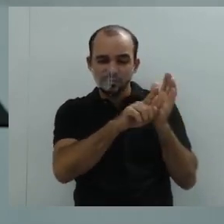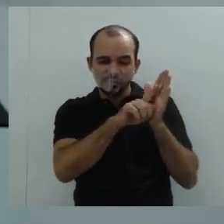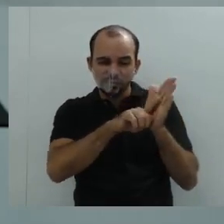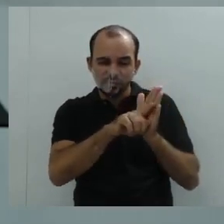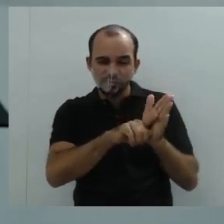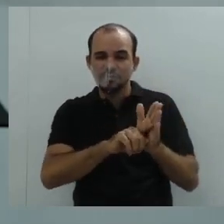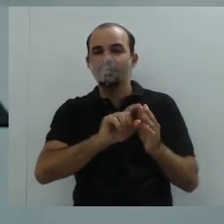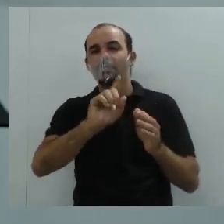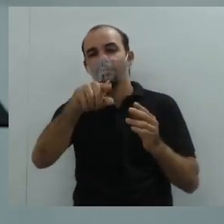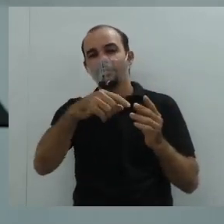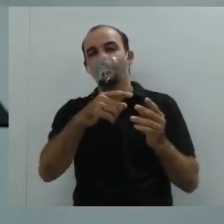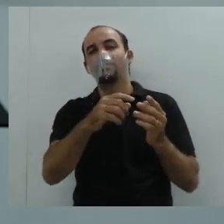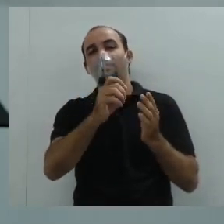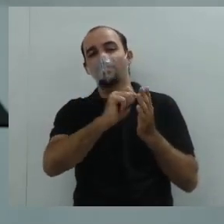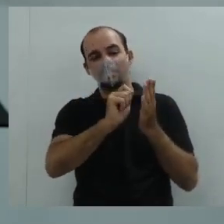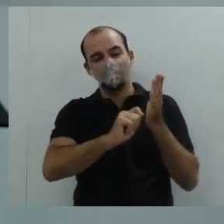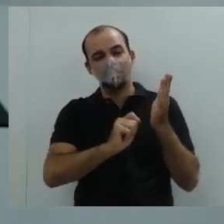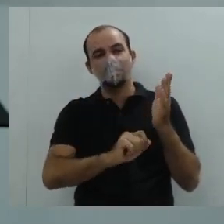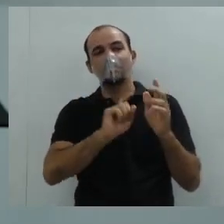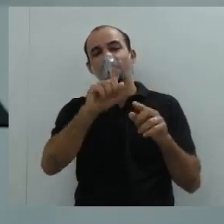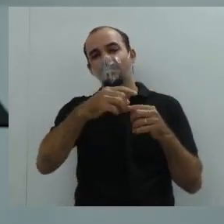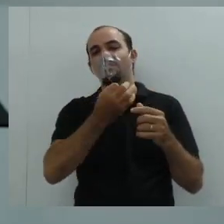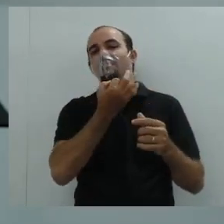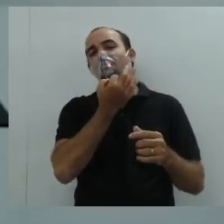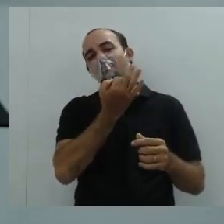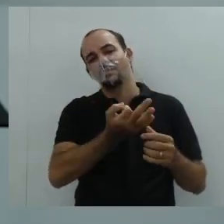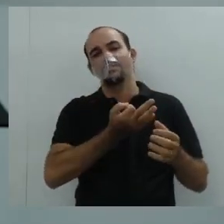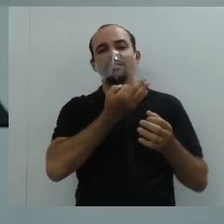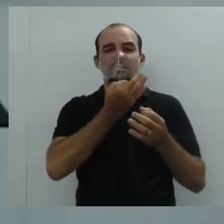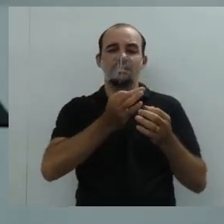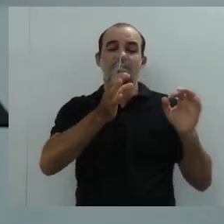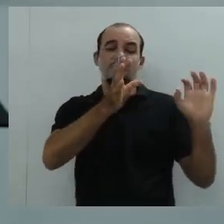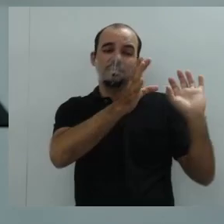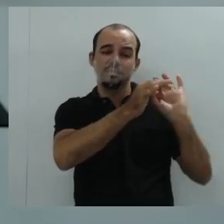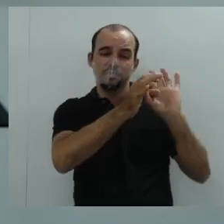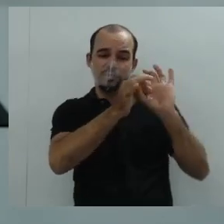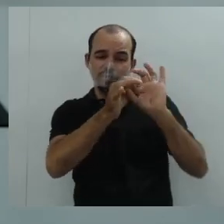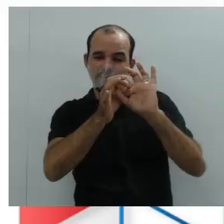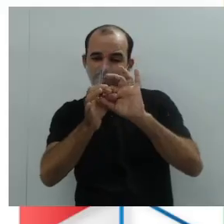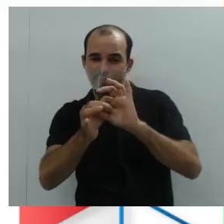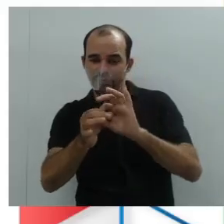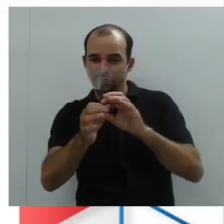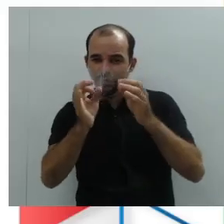e depois a gente pode escrever. Então, vamos pensar. Vamos para o slide.